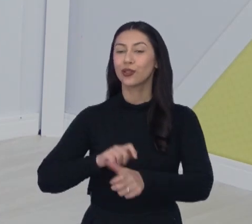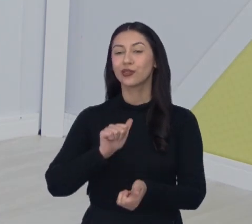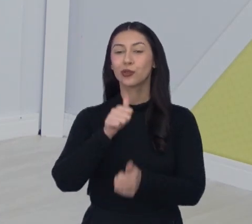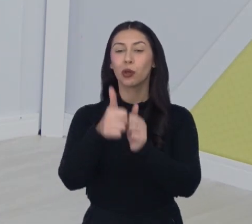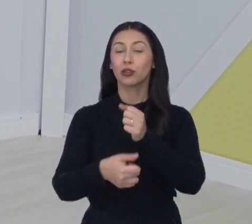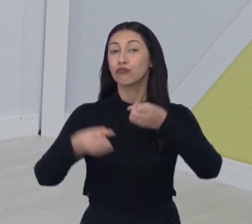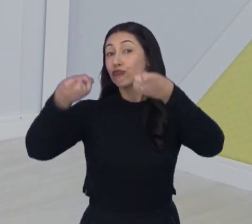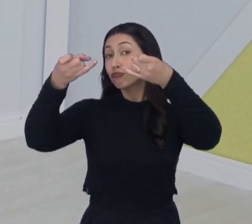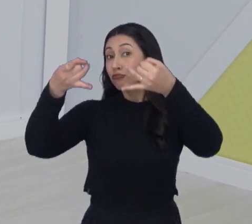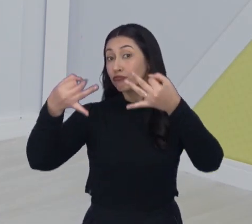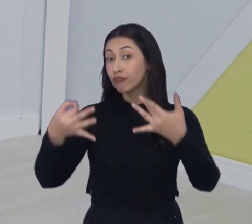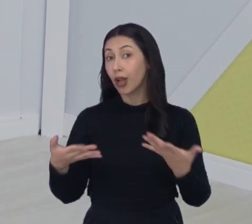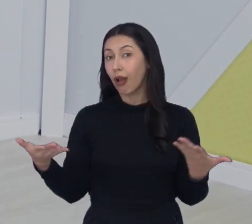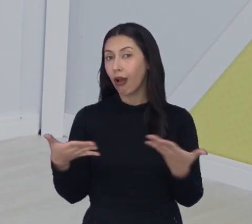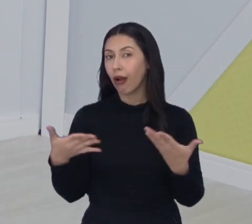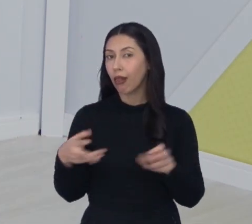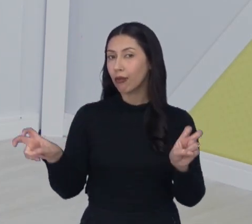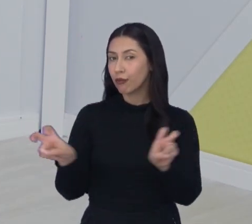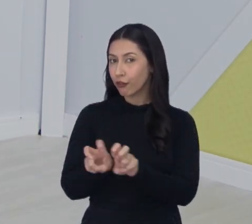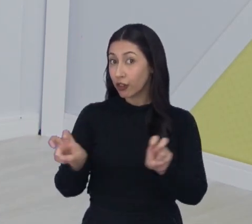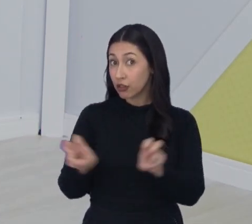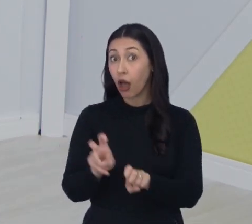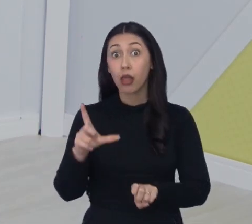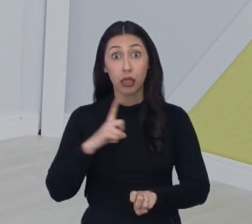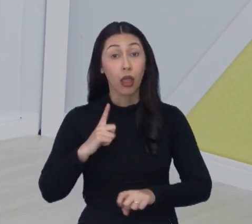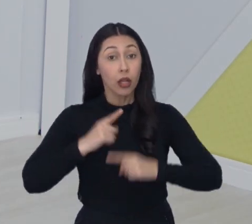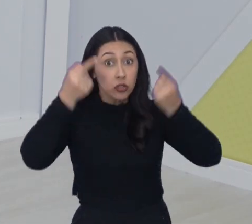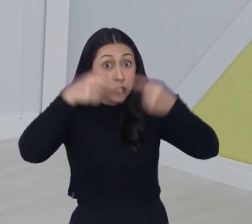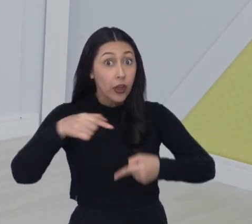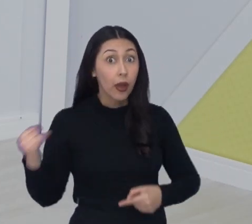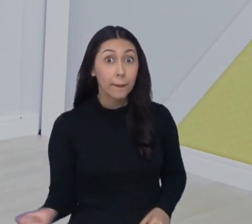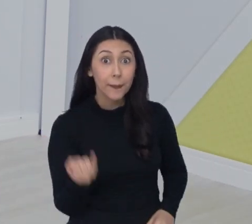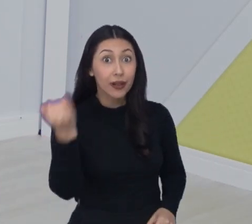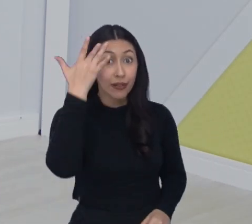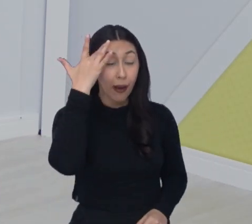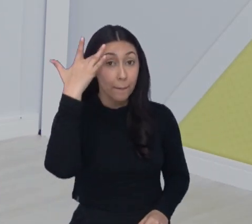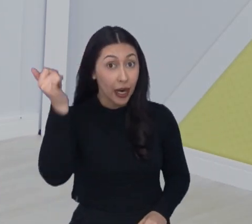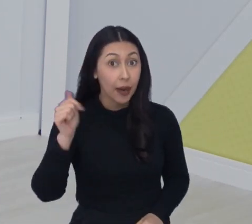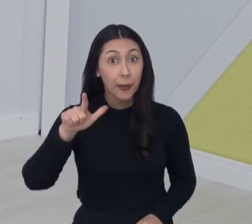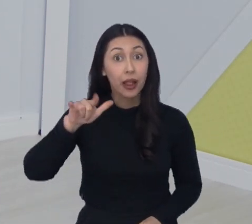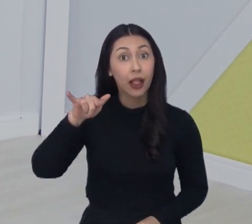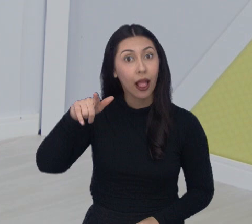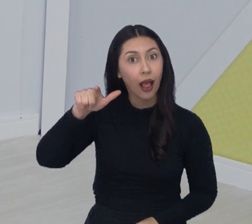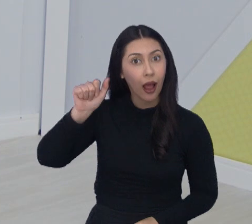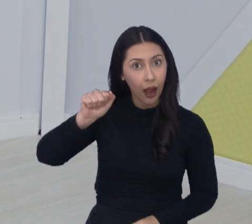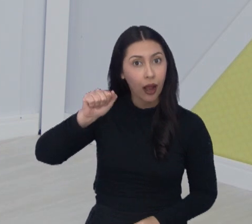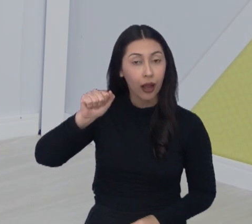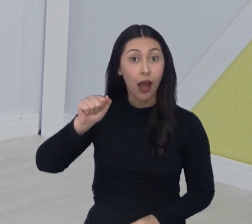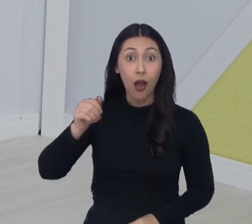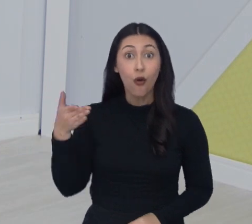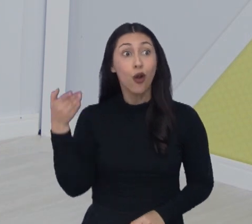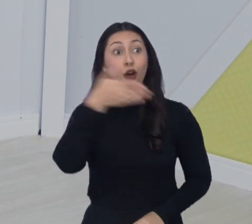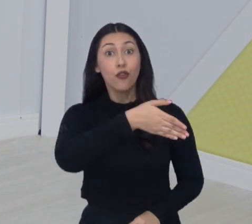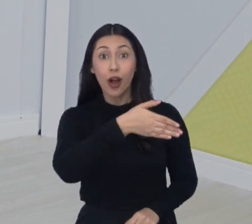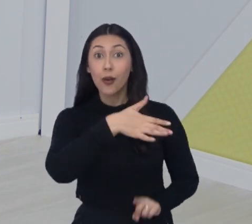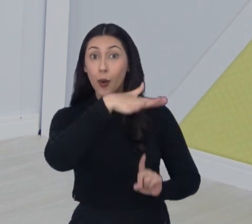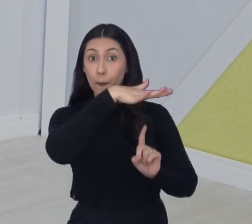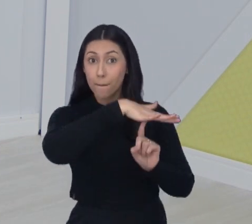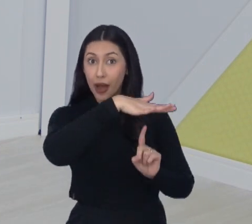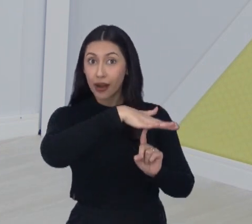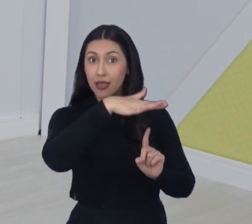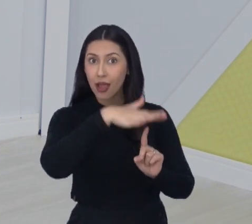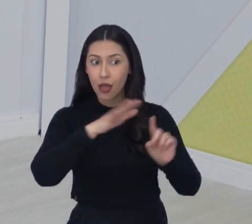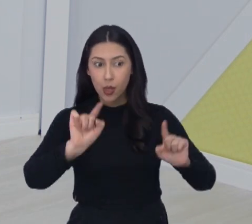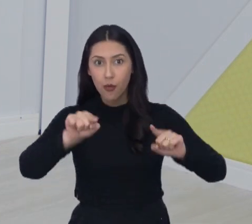Falar do São José Futsal, que tem jogo importante amanhã pela Liga Nacional. O time vai até o Paraná para enfrentar o Pato pela